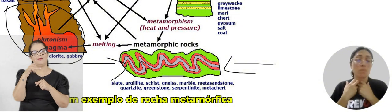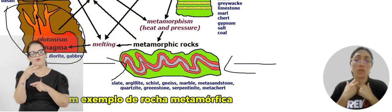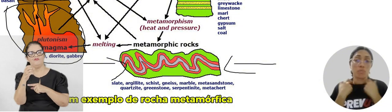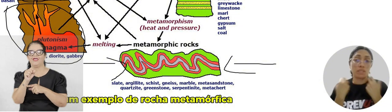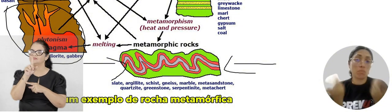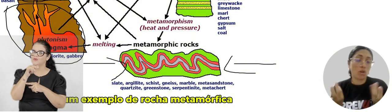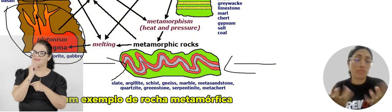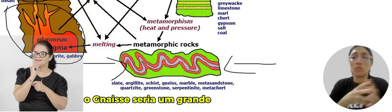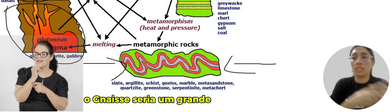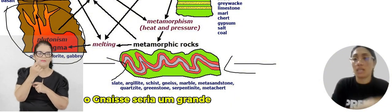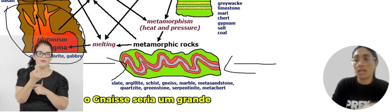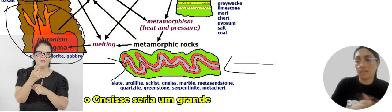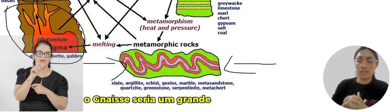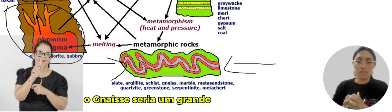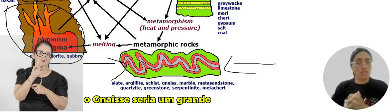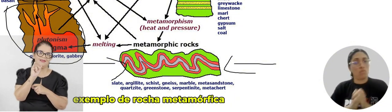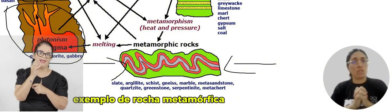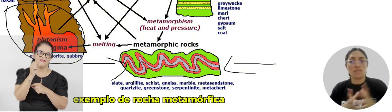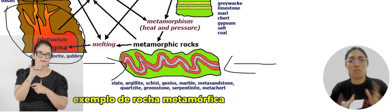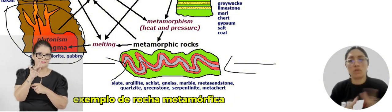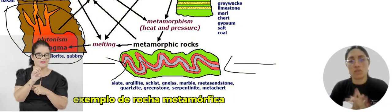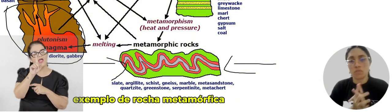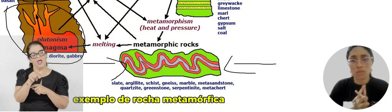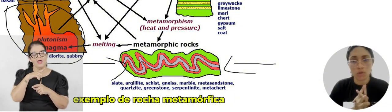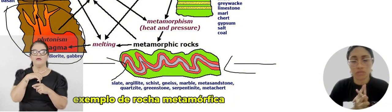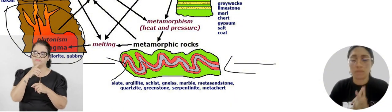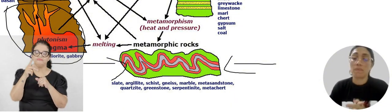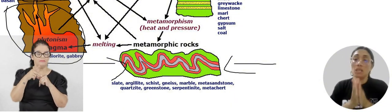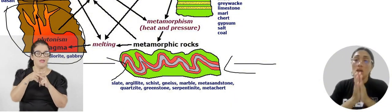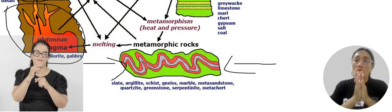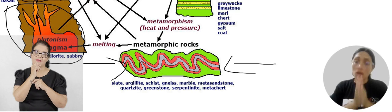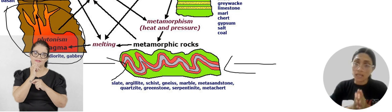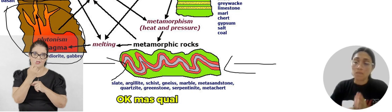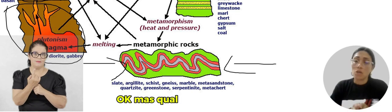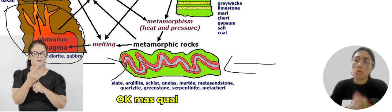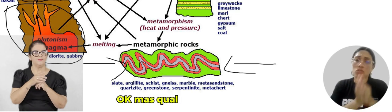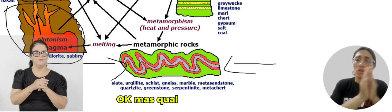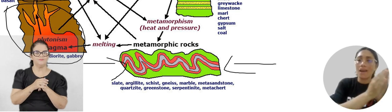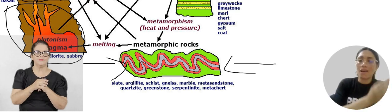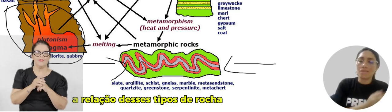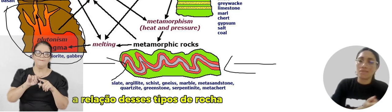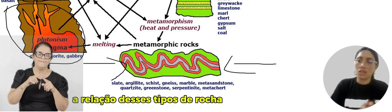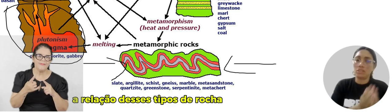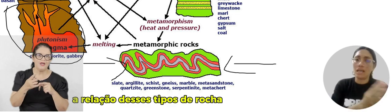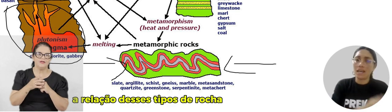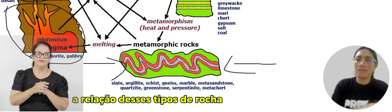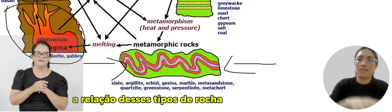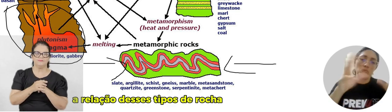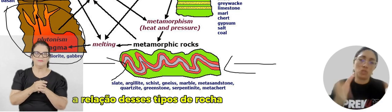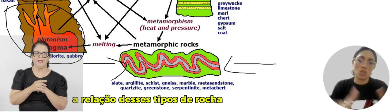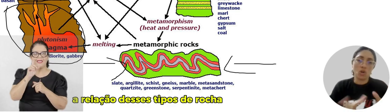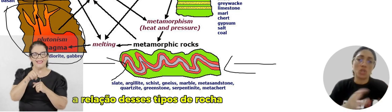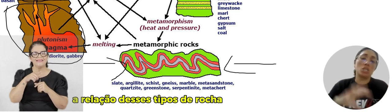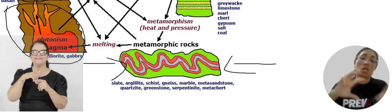Um exemplo de rocha metamórfica, o guinás, seria um grande exemplo de rocha metamórfica. Ok, mas claro, são 10